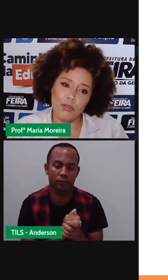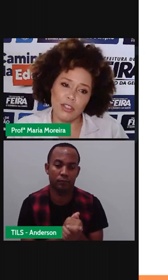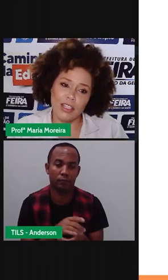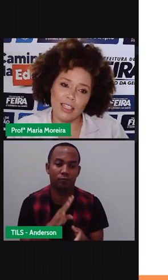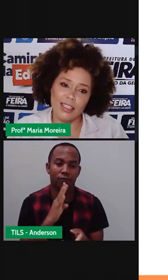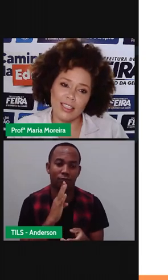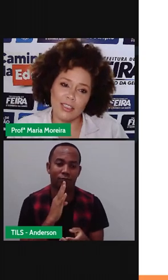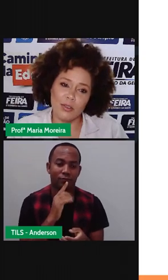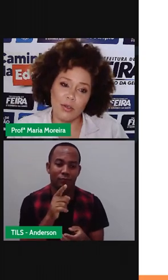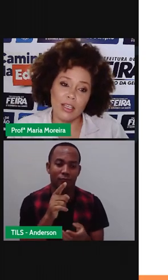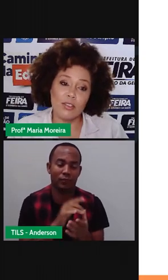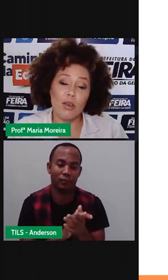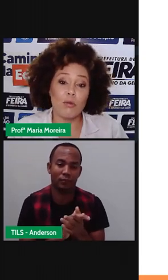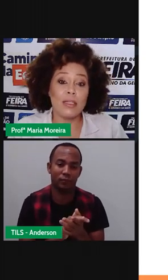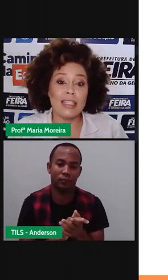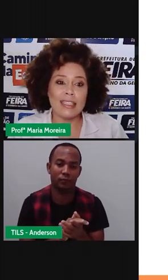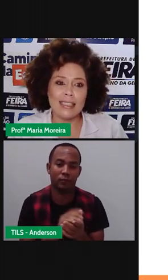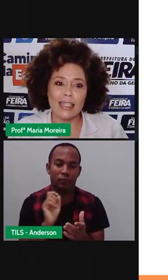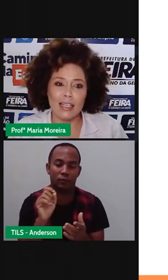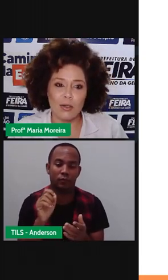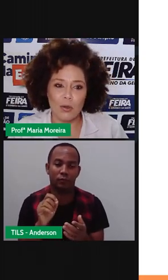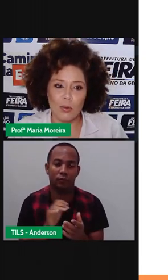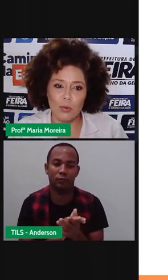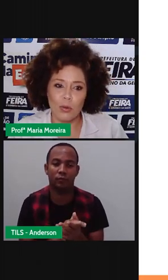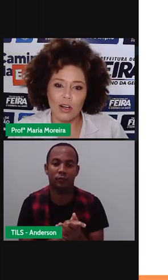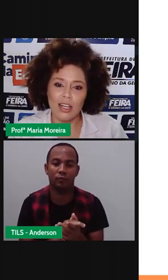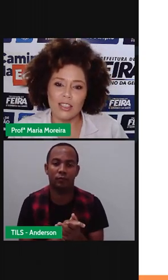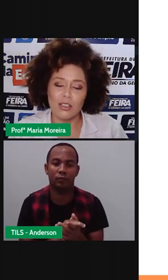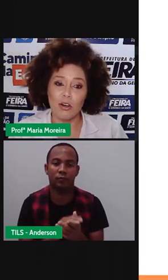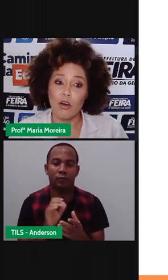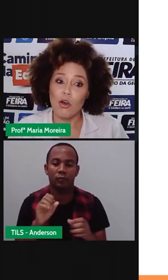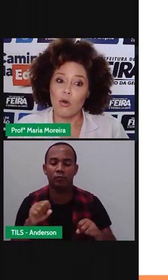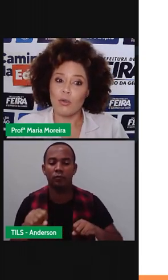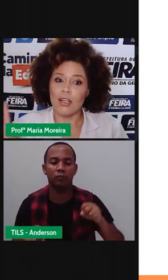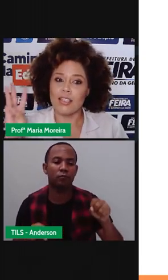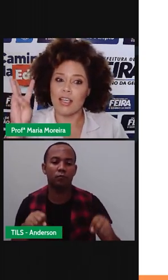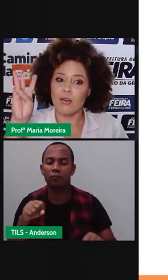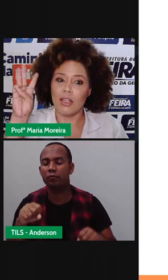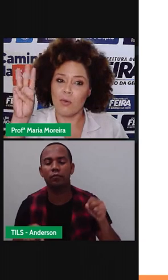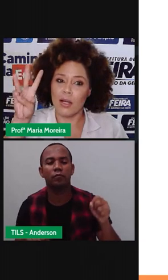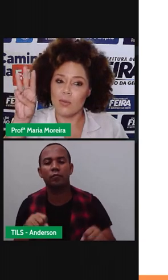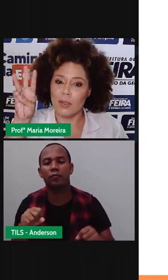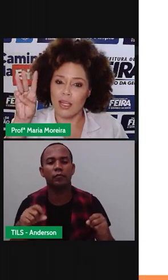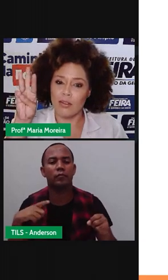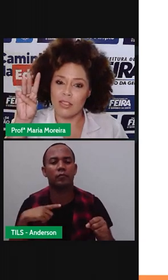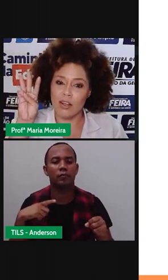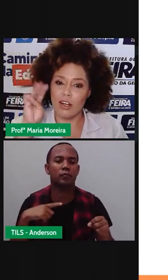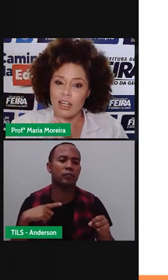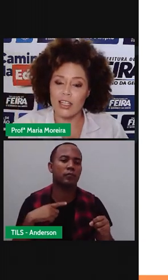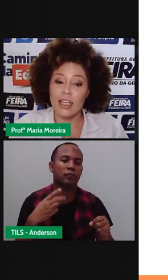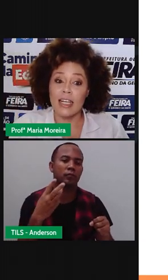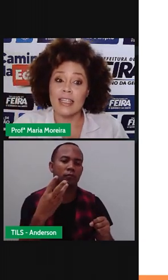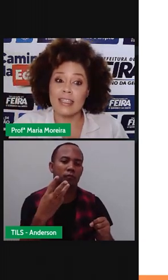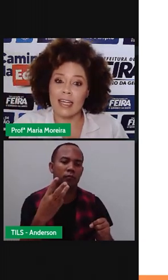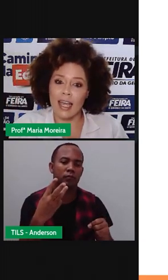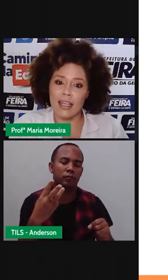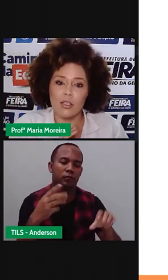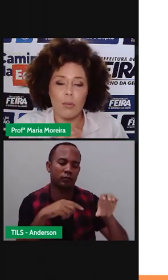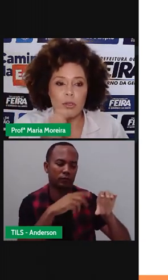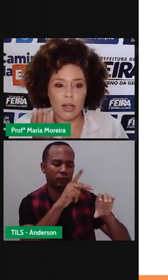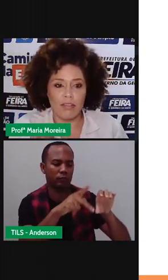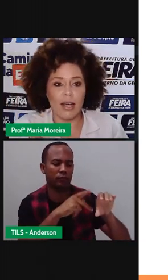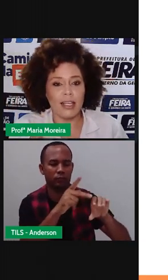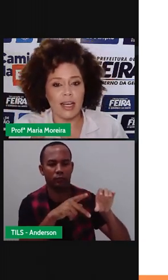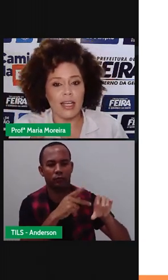Ó, Tifofinha Anderson. Isso é um triciclo. Olha só. O triciclo tem quantos pneus? Olha, três.